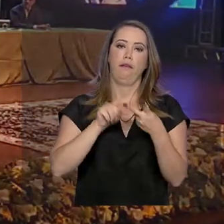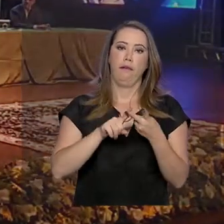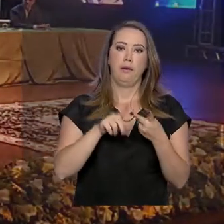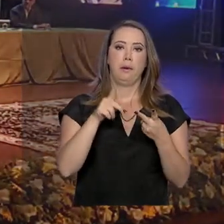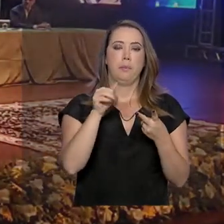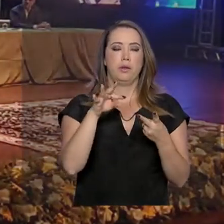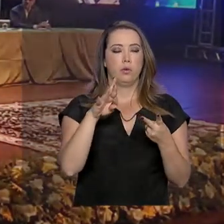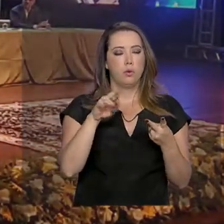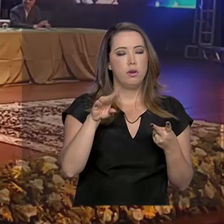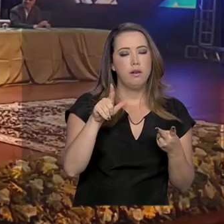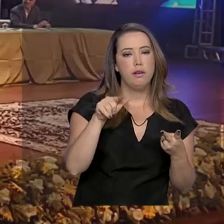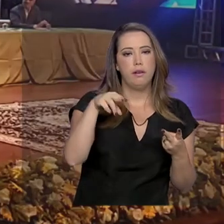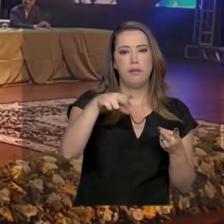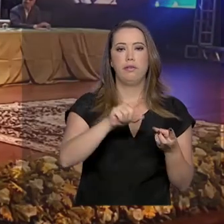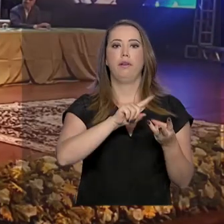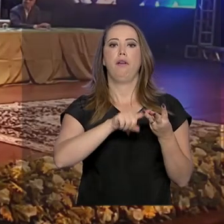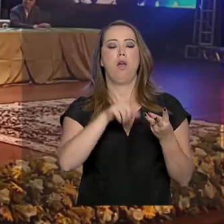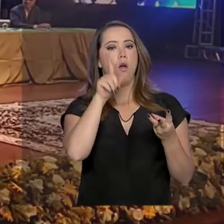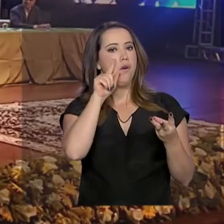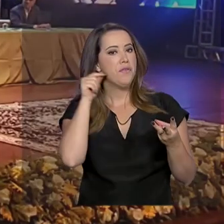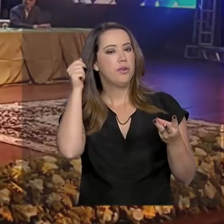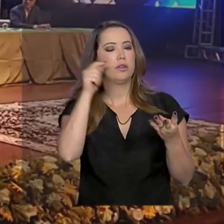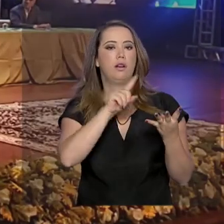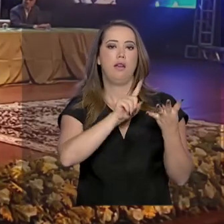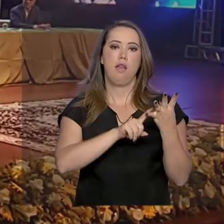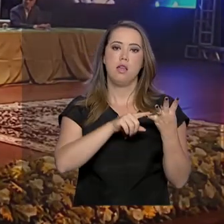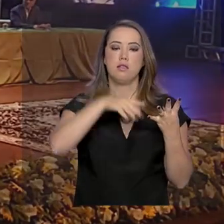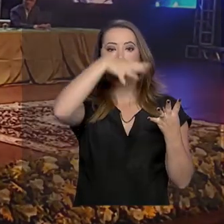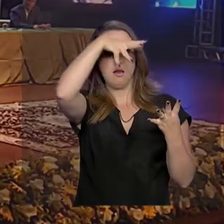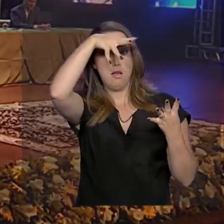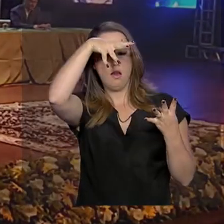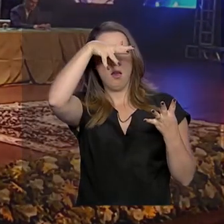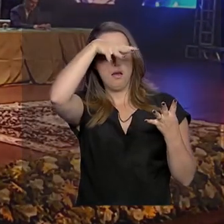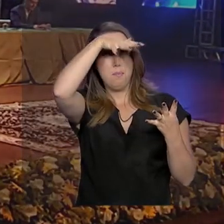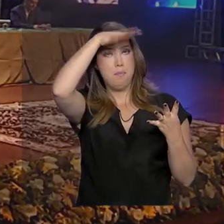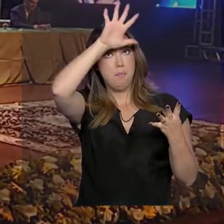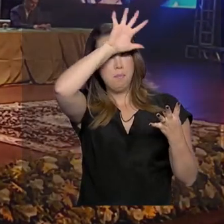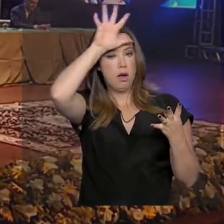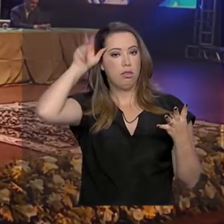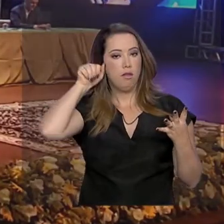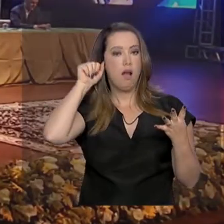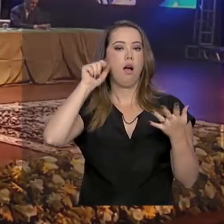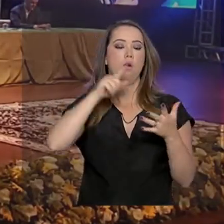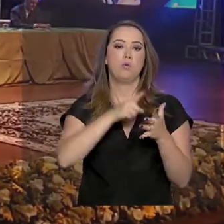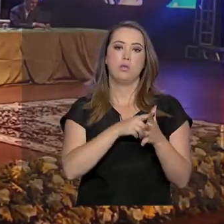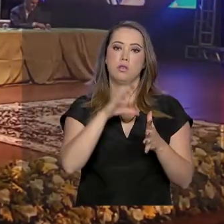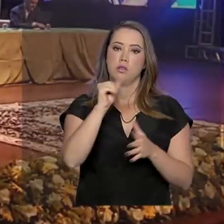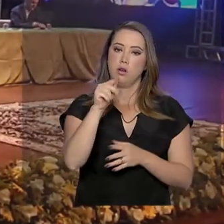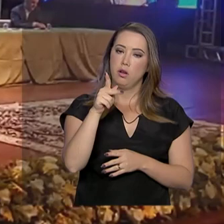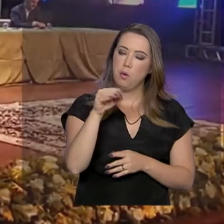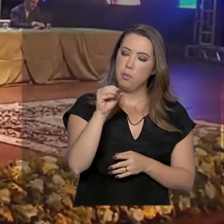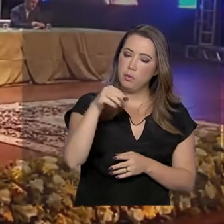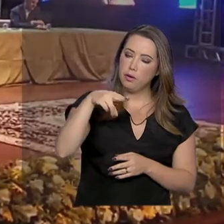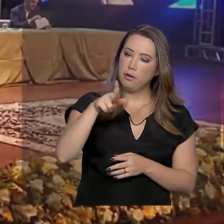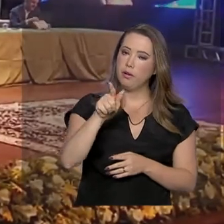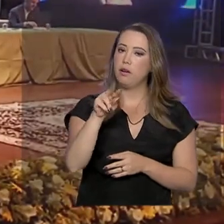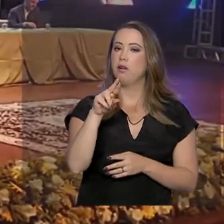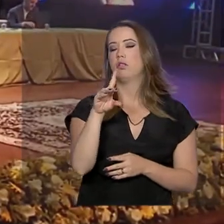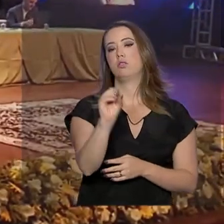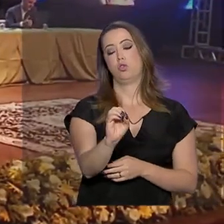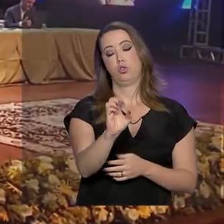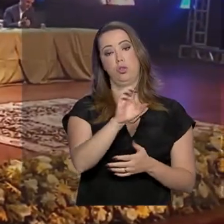Fortaleza, Manaus, Campo Grande e Foz do Iguaçu. Seriam seis